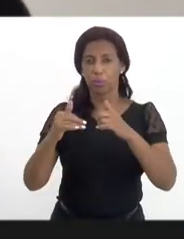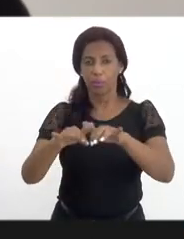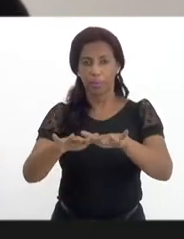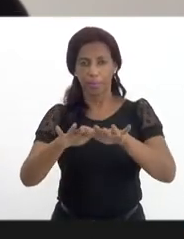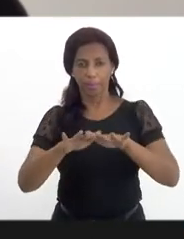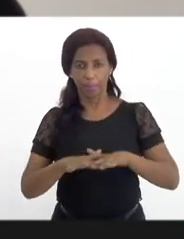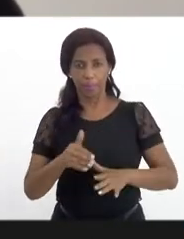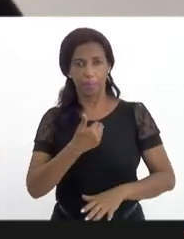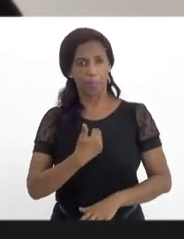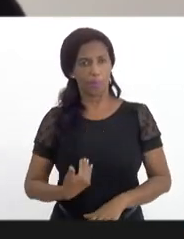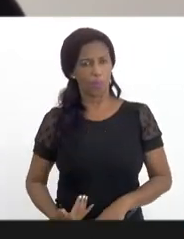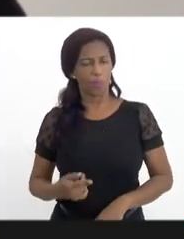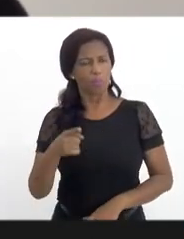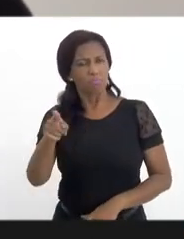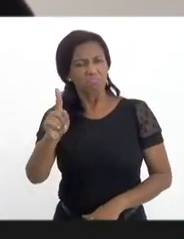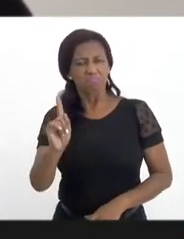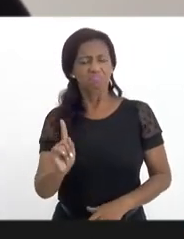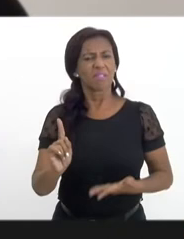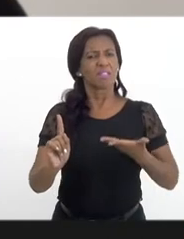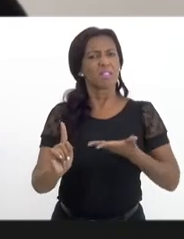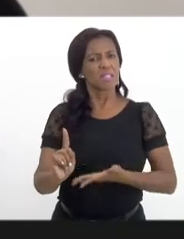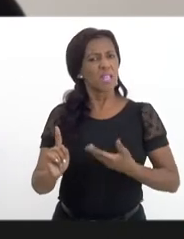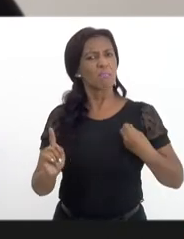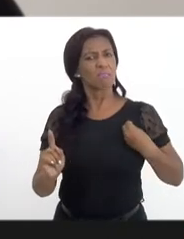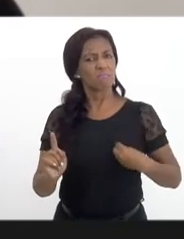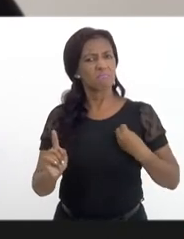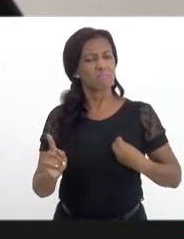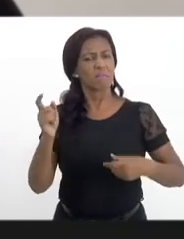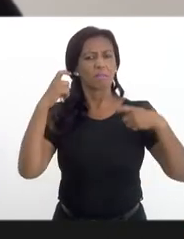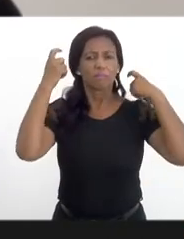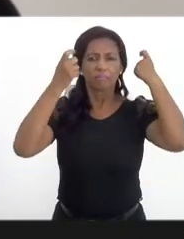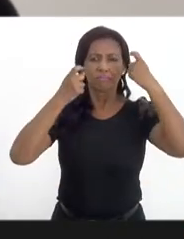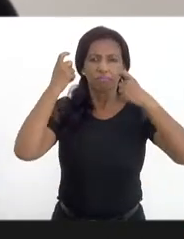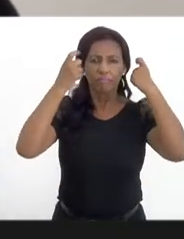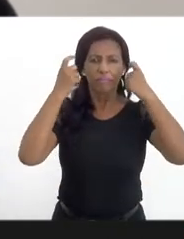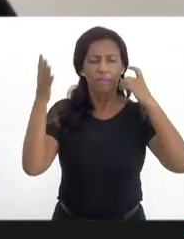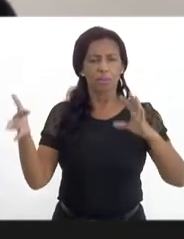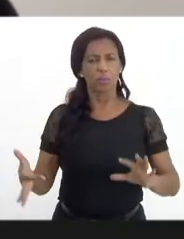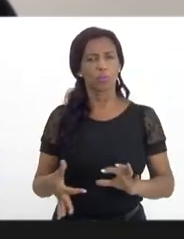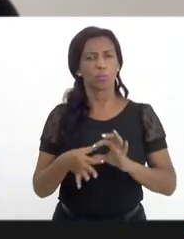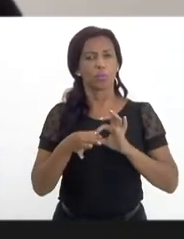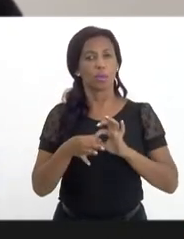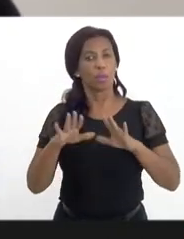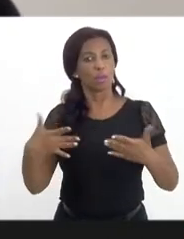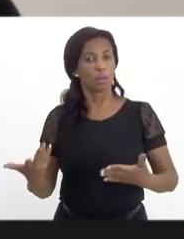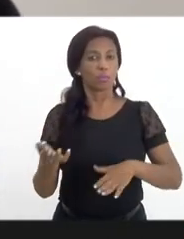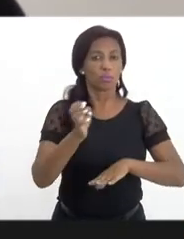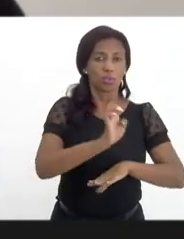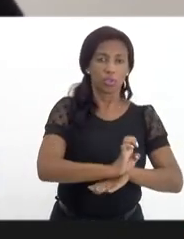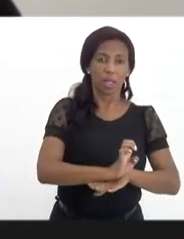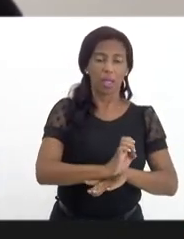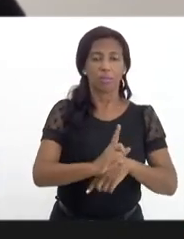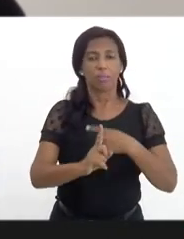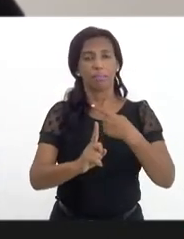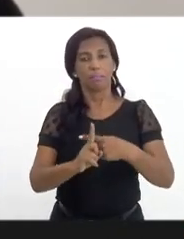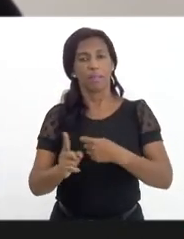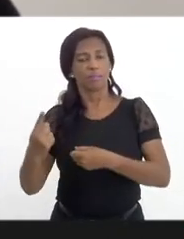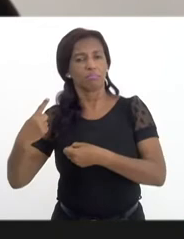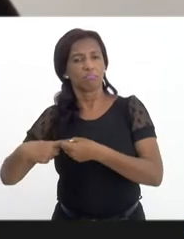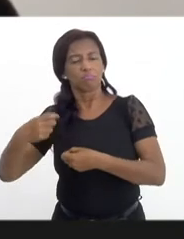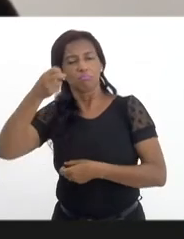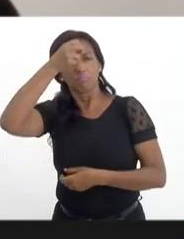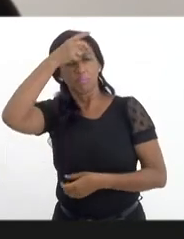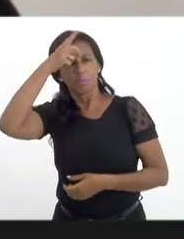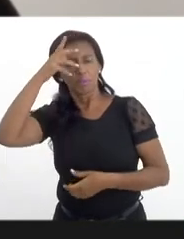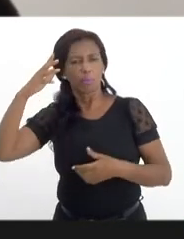o senhor sempre se mostra presente na preocupação de unificar tanto o Estado quanto o município para que venhamos potencializar